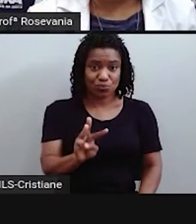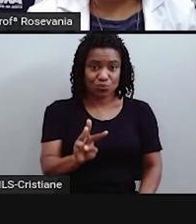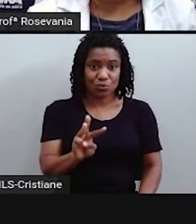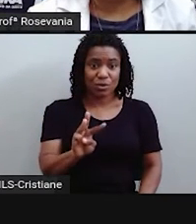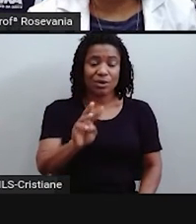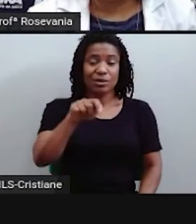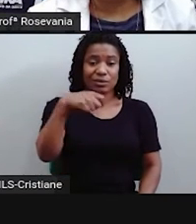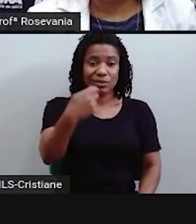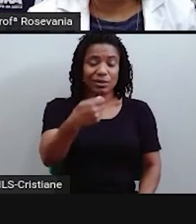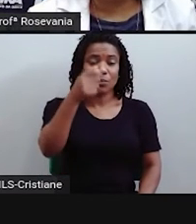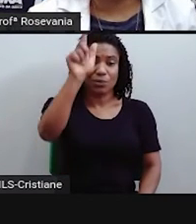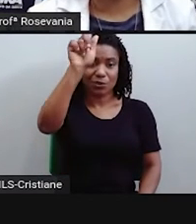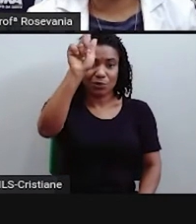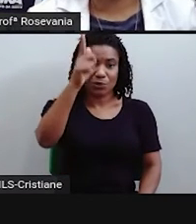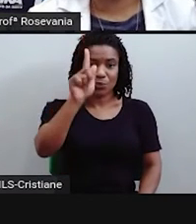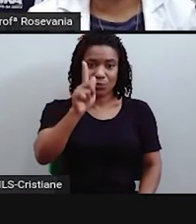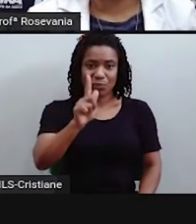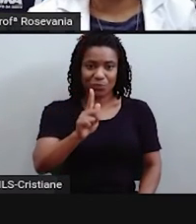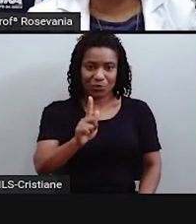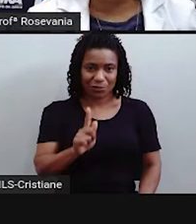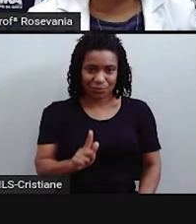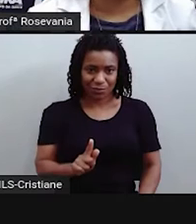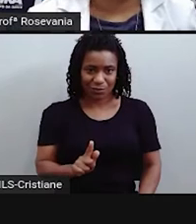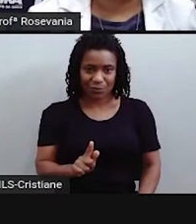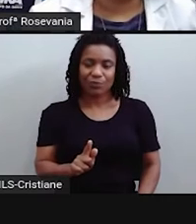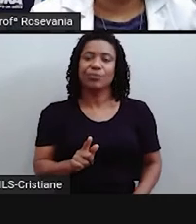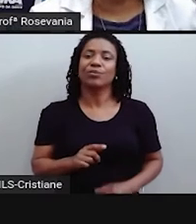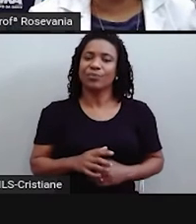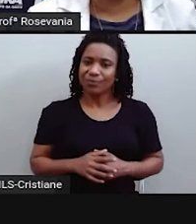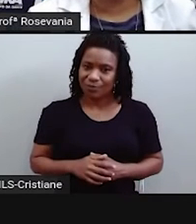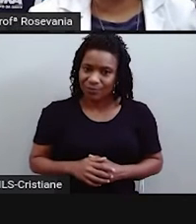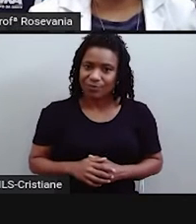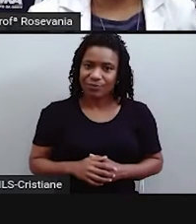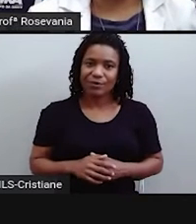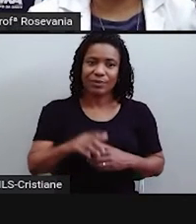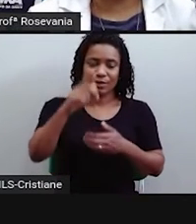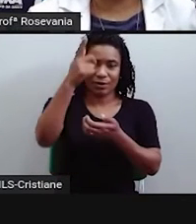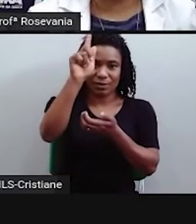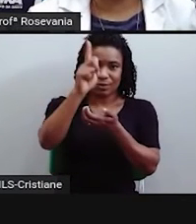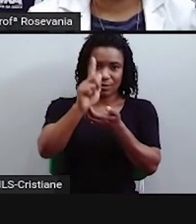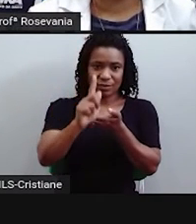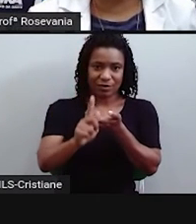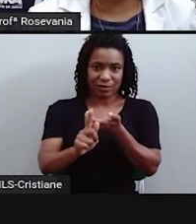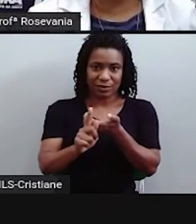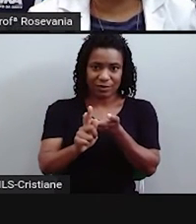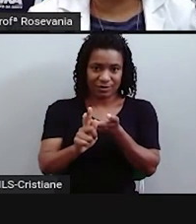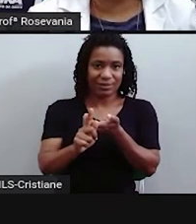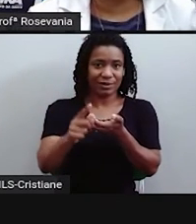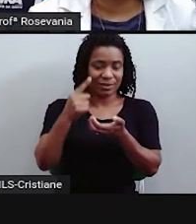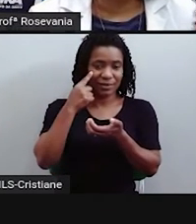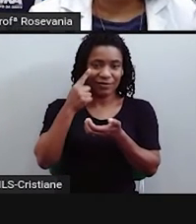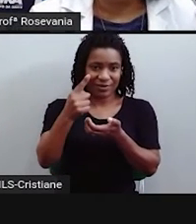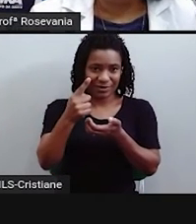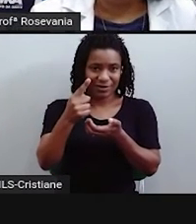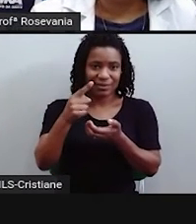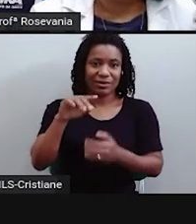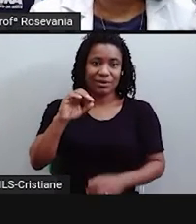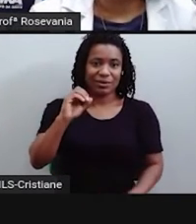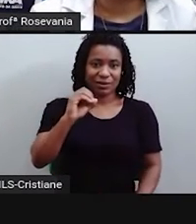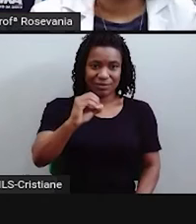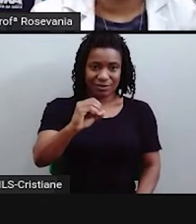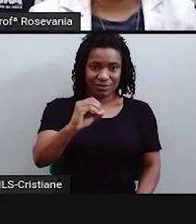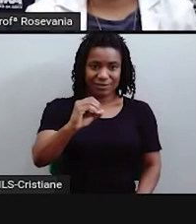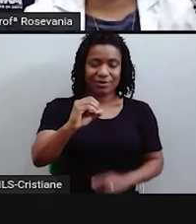A parte que fica, né, na parte de trás, não é o zero. Ele já é o de 180,